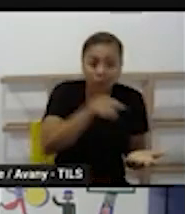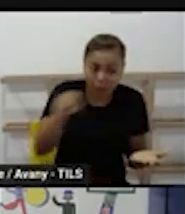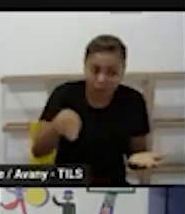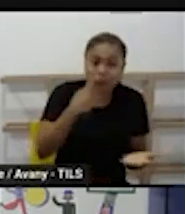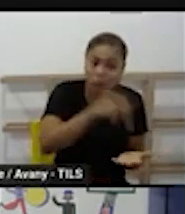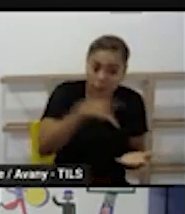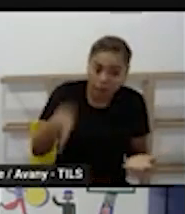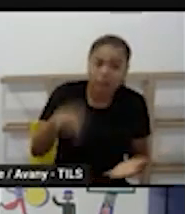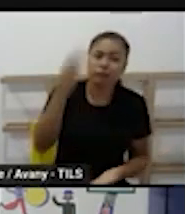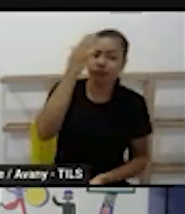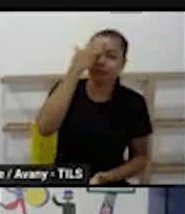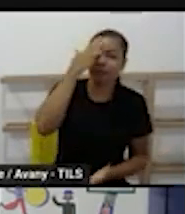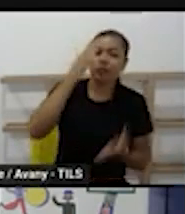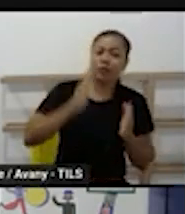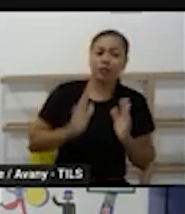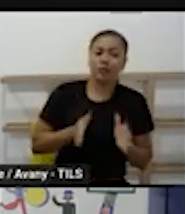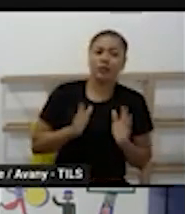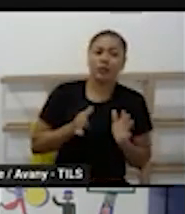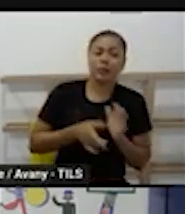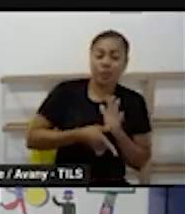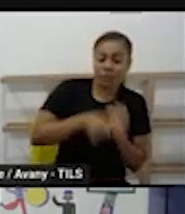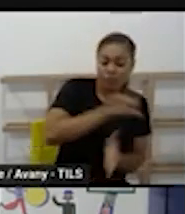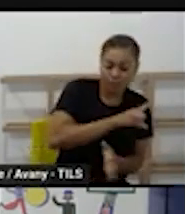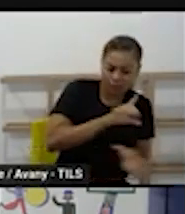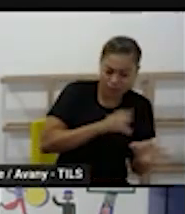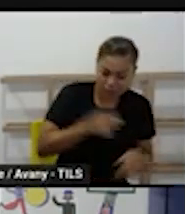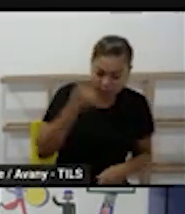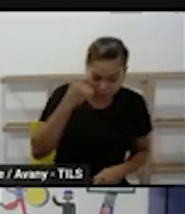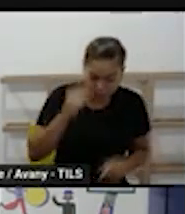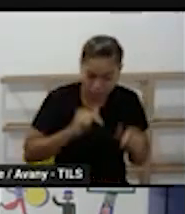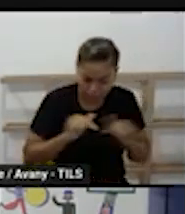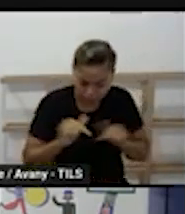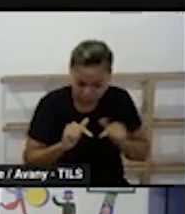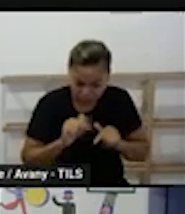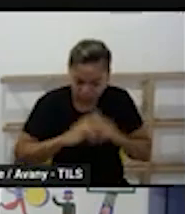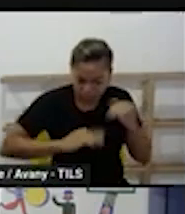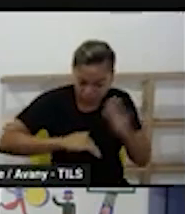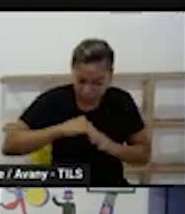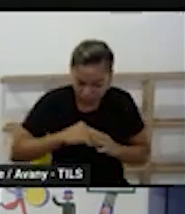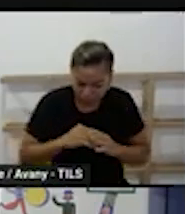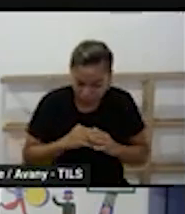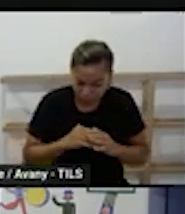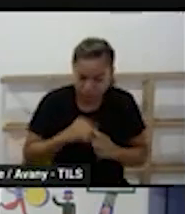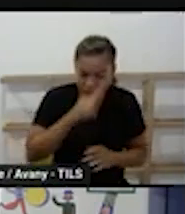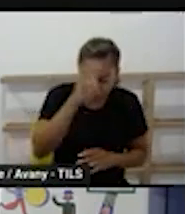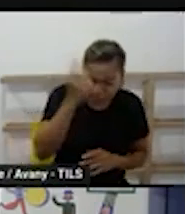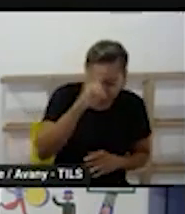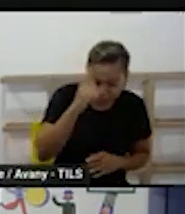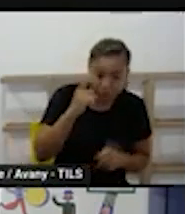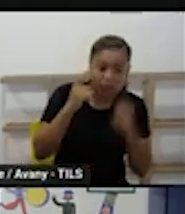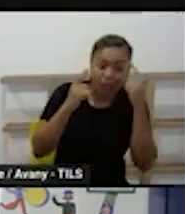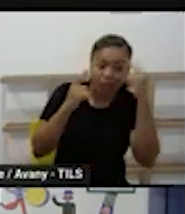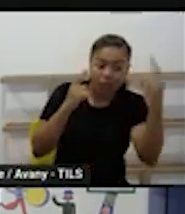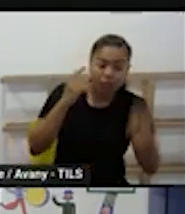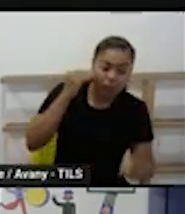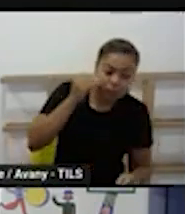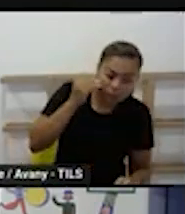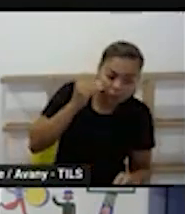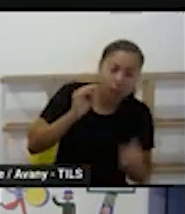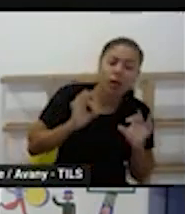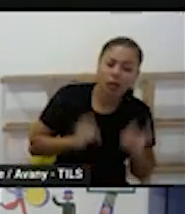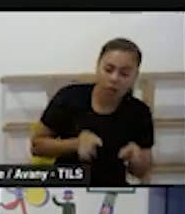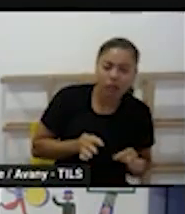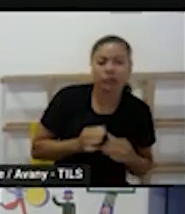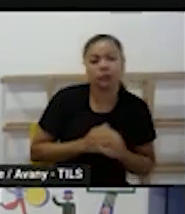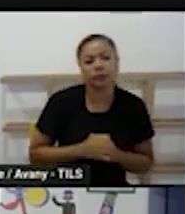determinado momento ele vai trabalhar determinada experiência determinada atividade então isso para o professor também é segurança isso para o professor